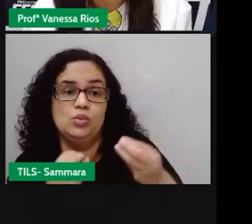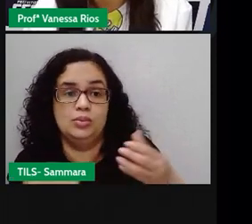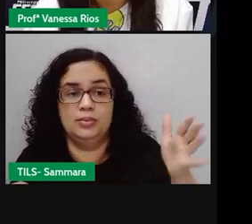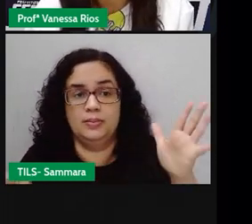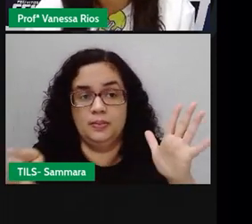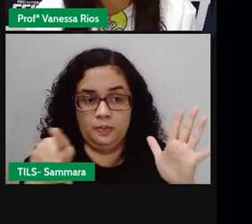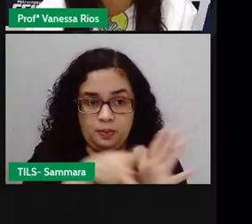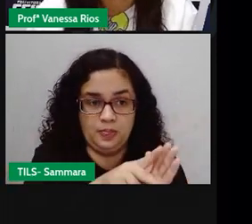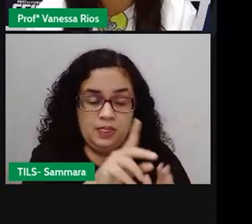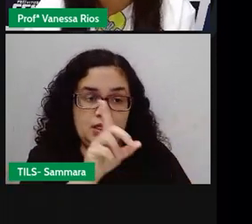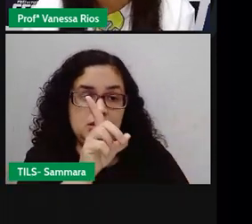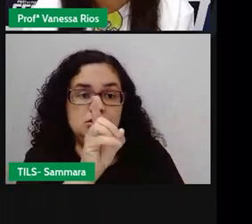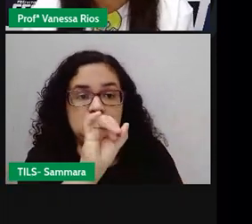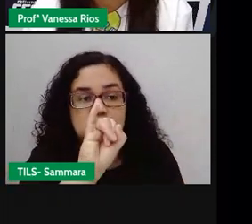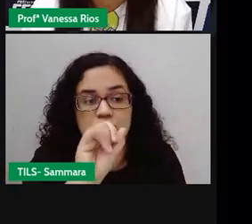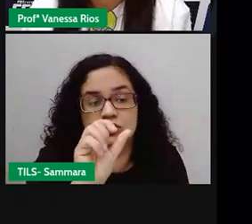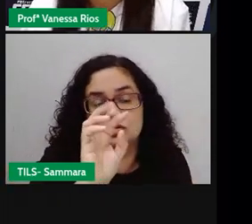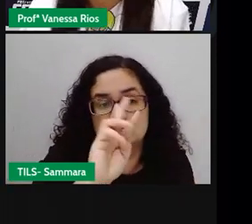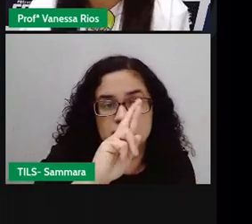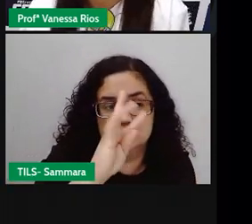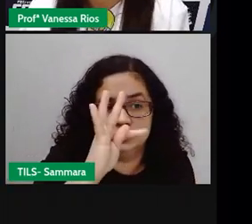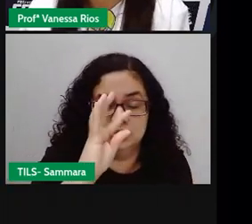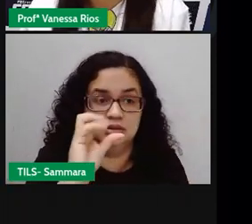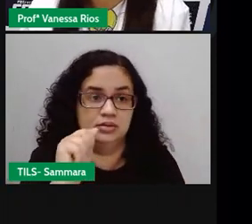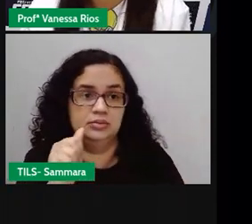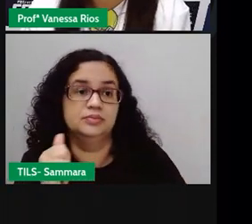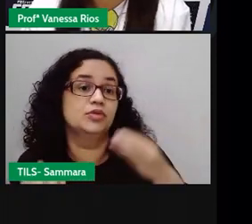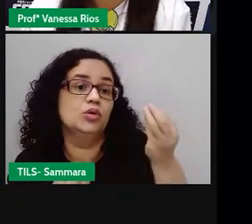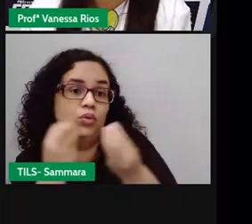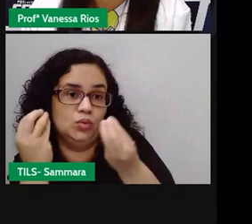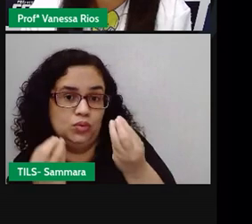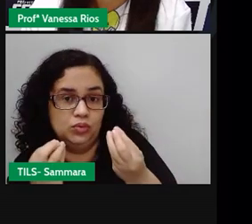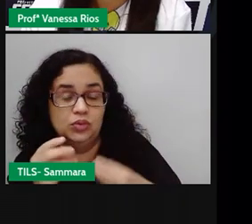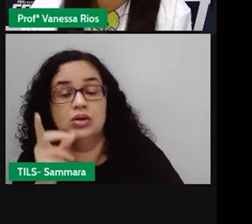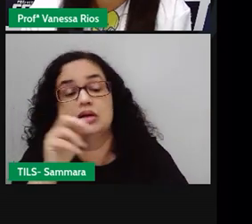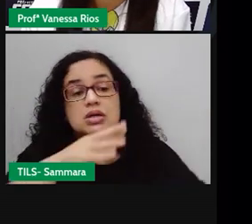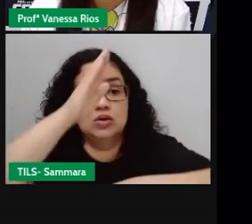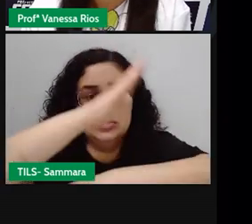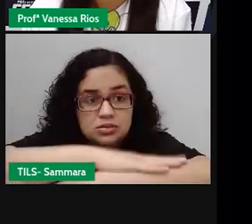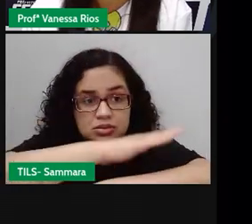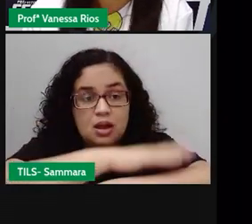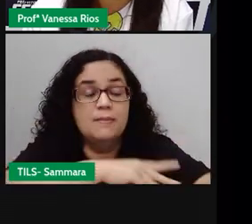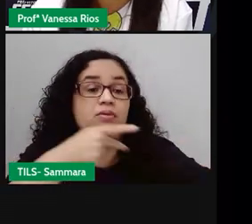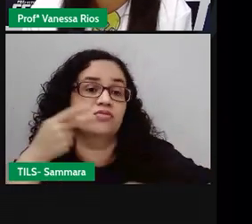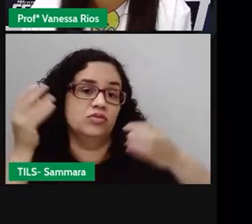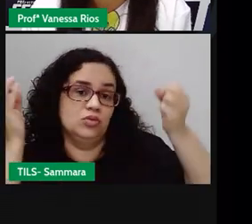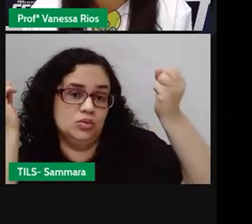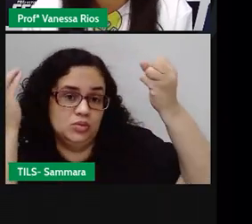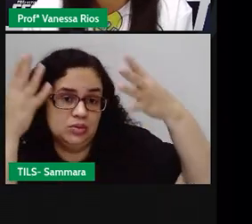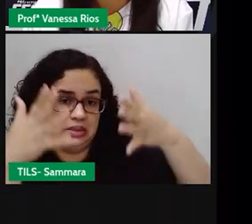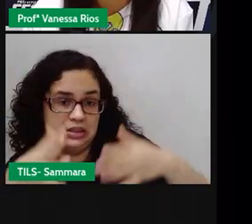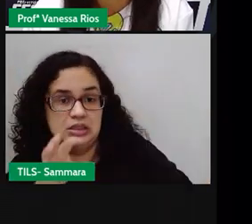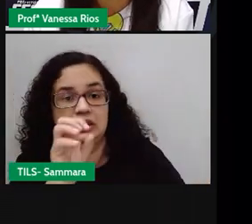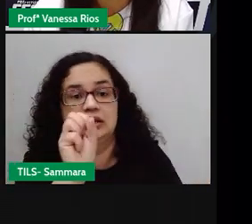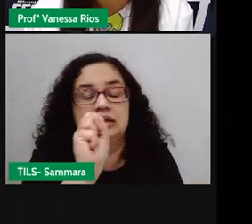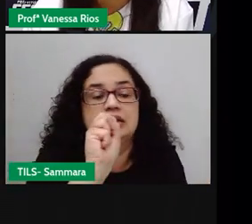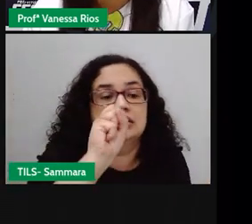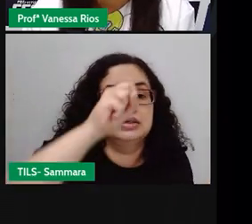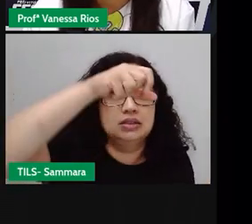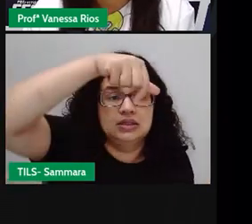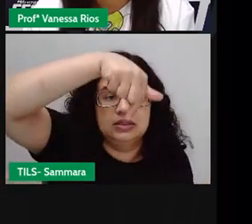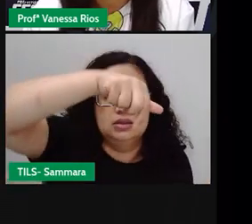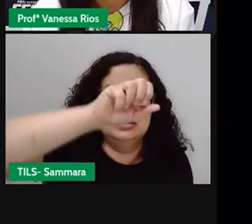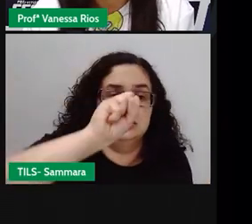diz, direta. Então, do mesmo jeito que o personagem, o sapo falou, que o esquilo falou, que o urubu falou,